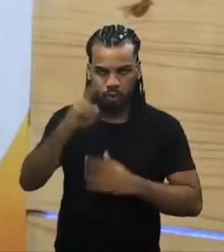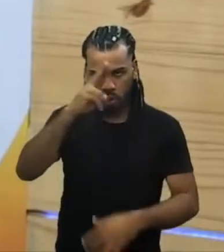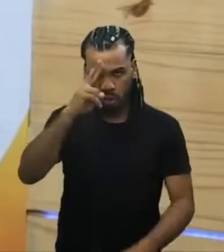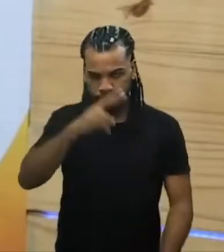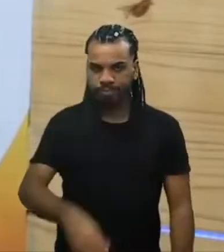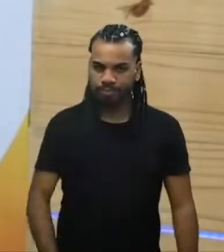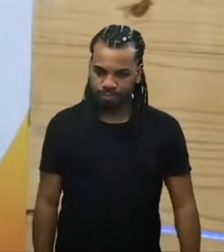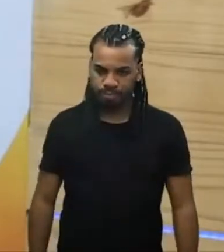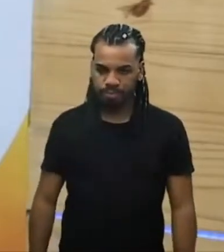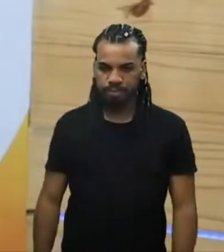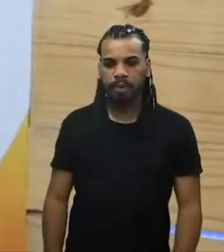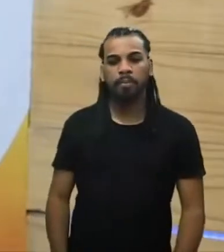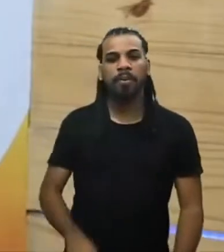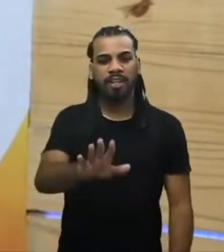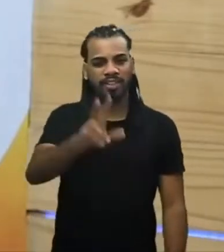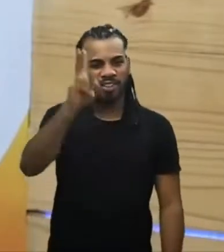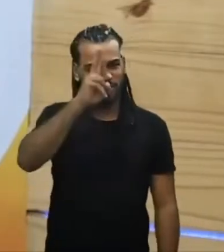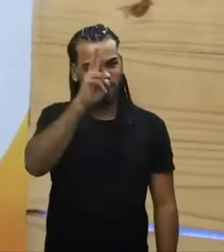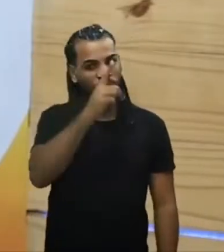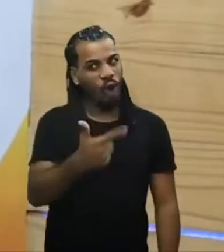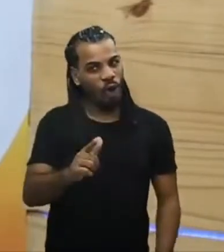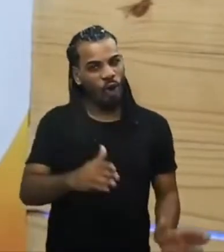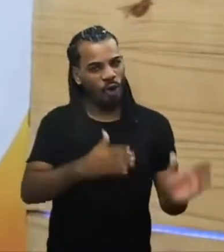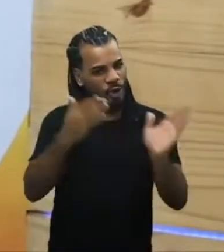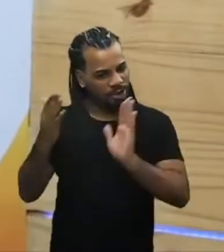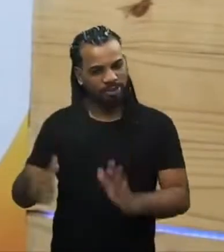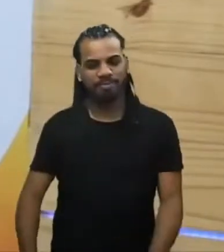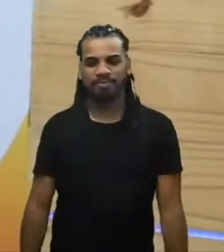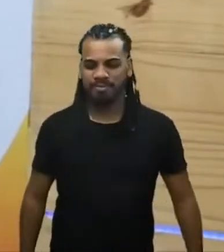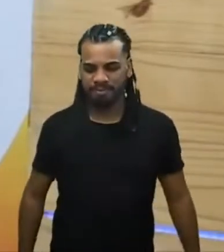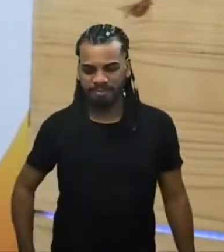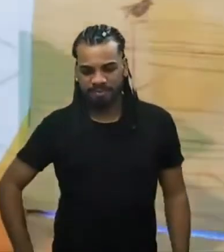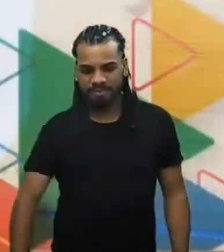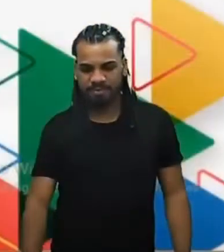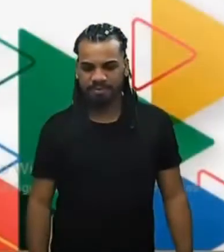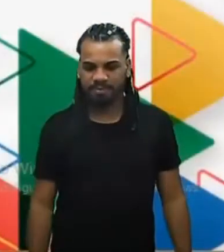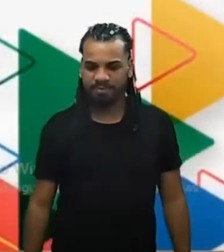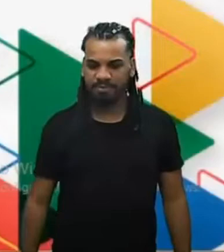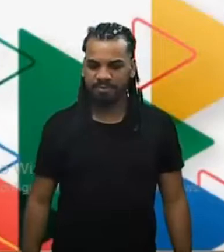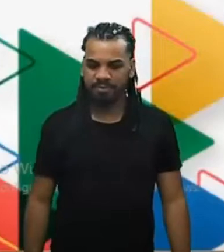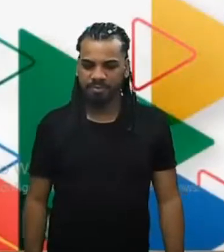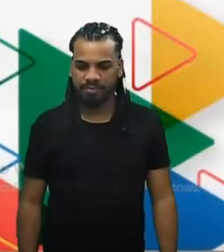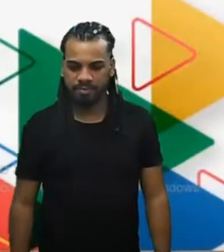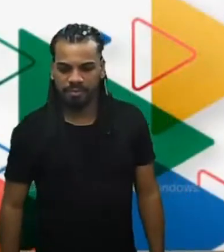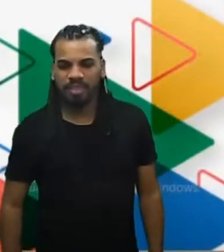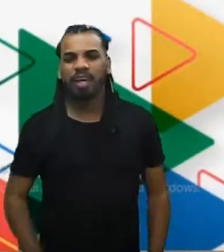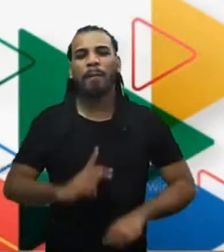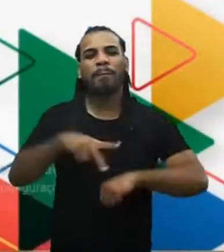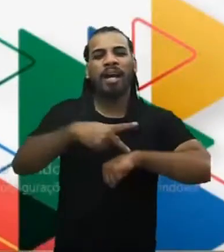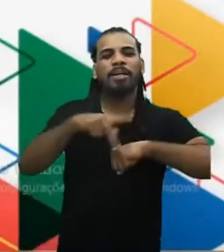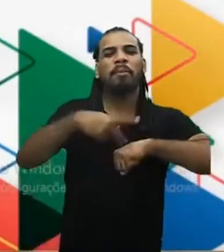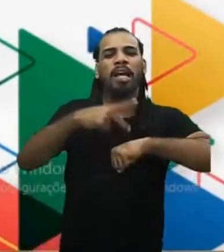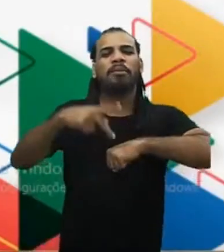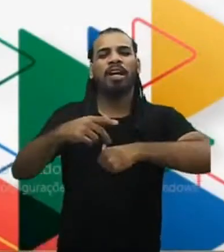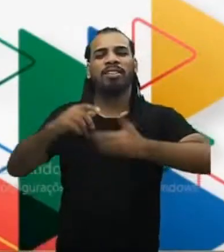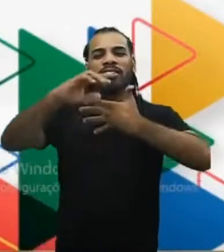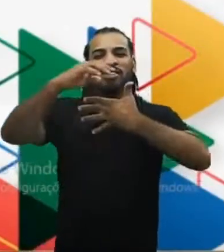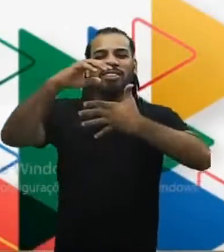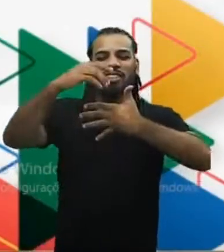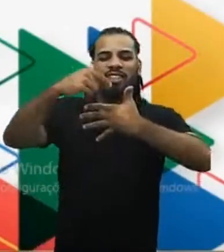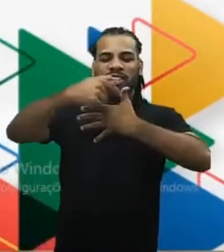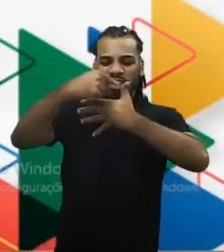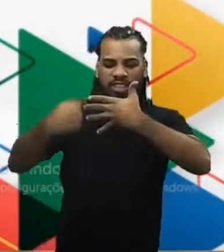Mas isso fica para uma outra história. Está bem? Para ficar mais fácil da gente entender a área ocupada